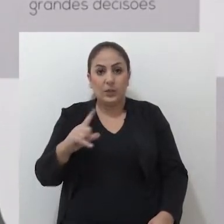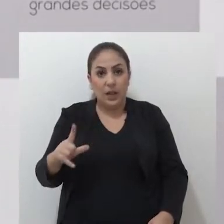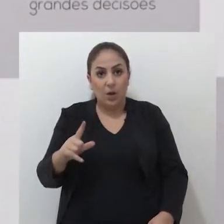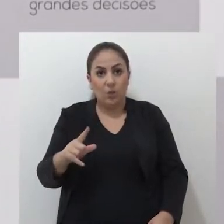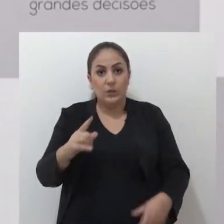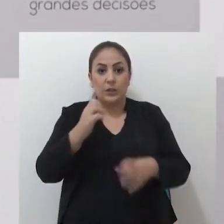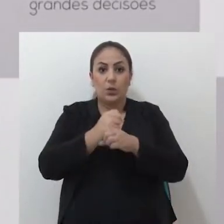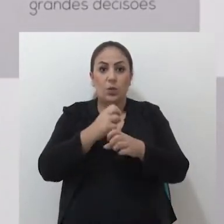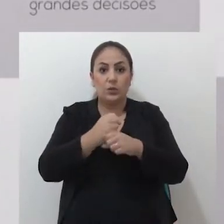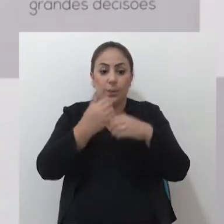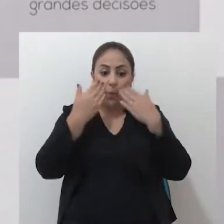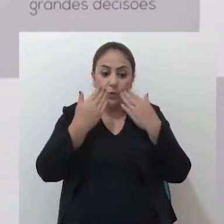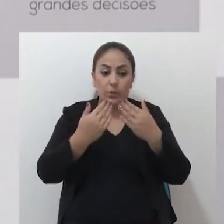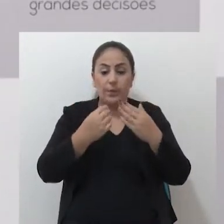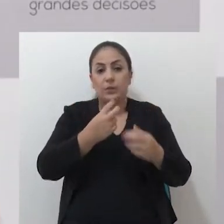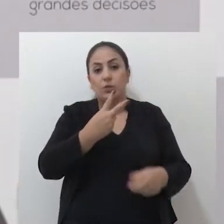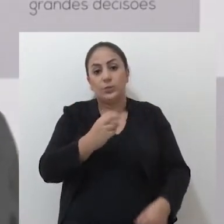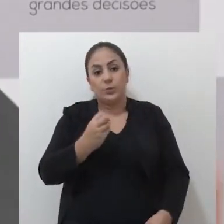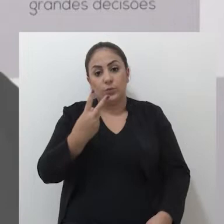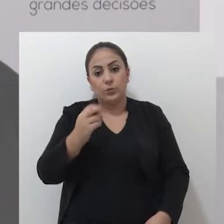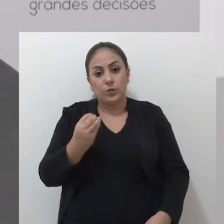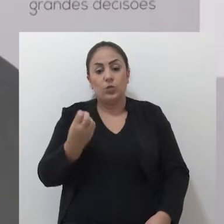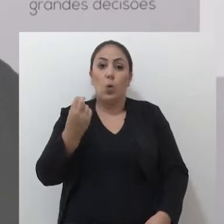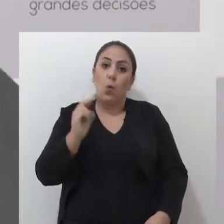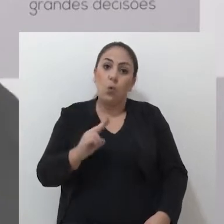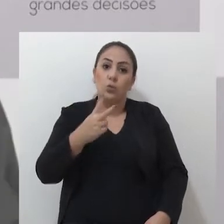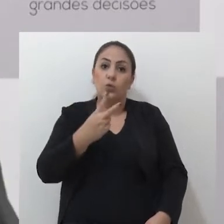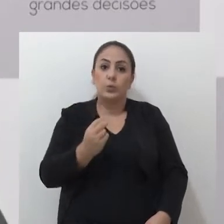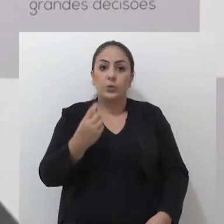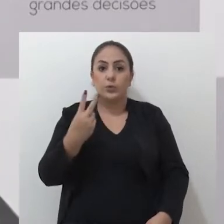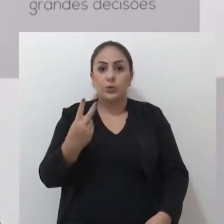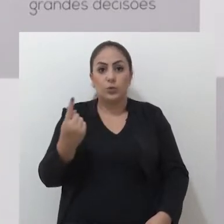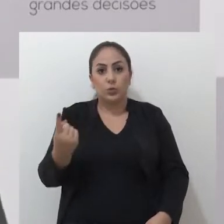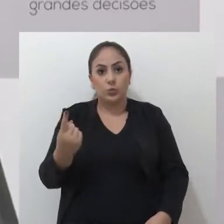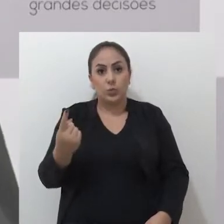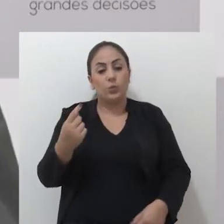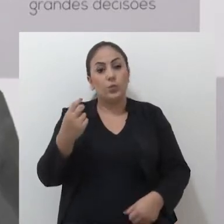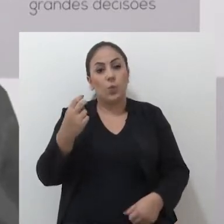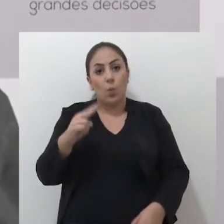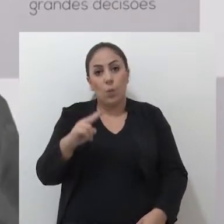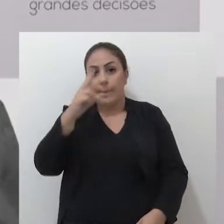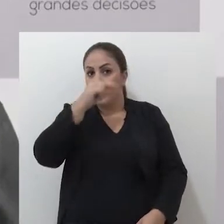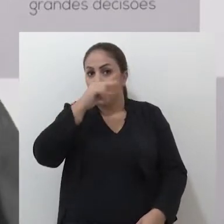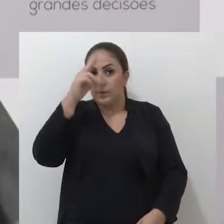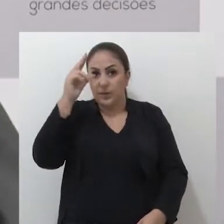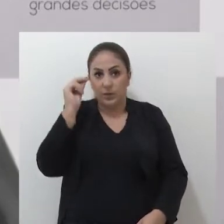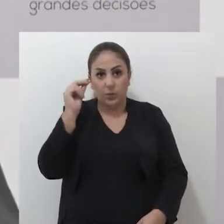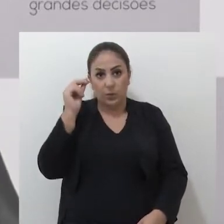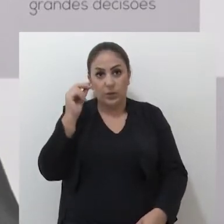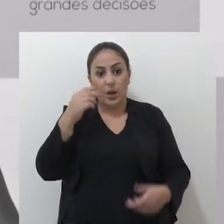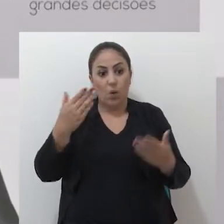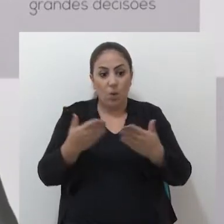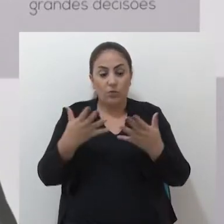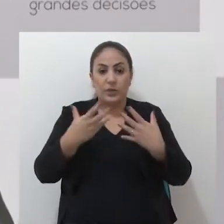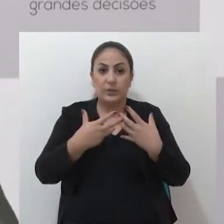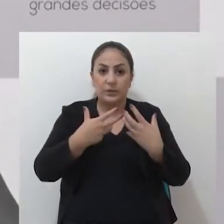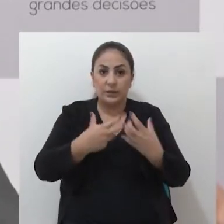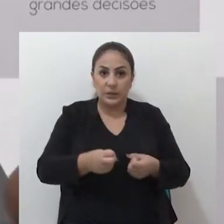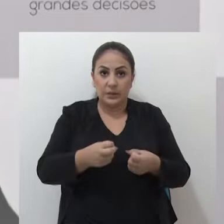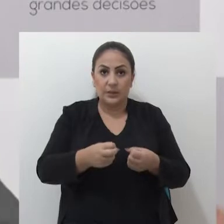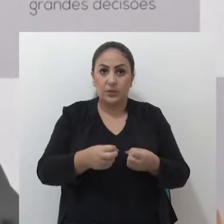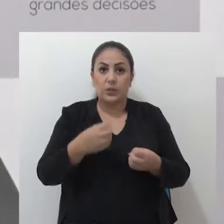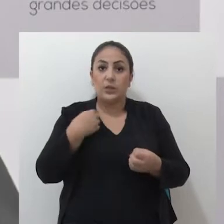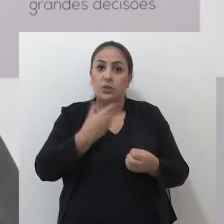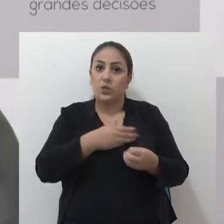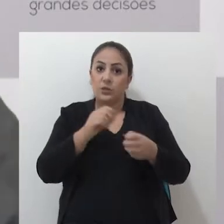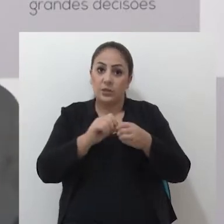para 2020 ou apontou para 2021 ou a Prefeitura hoje está acatando o a oposição falou, que nós